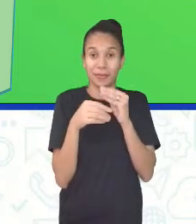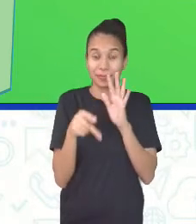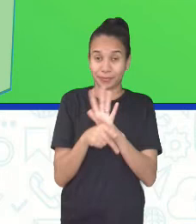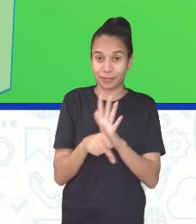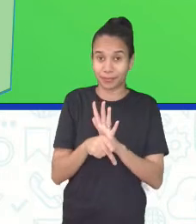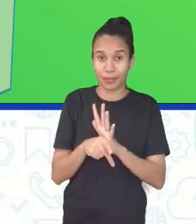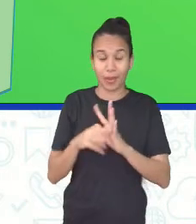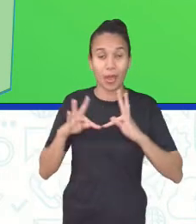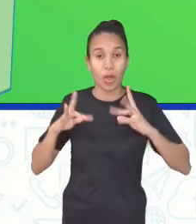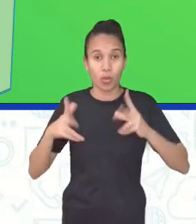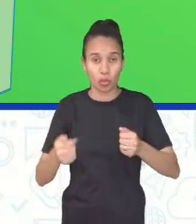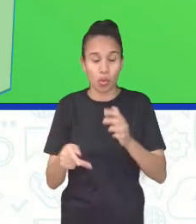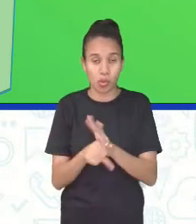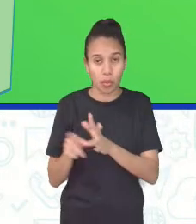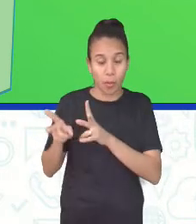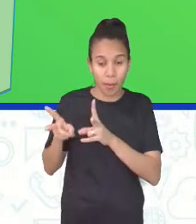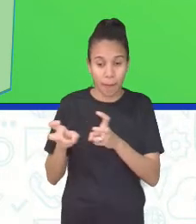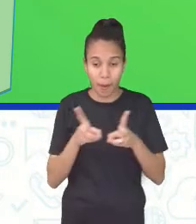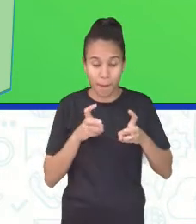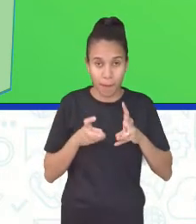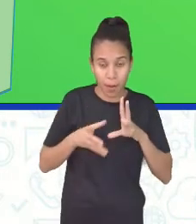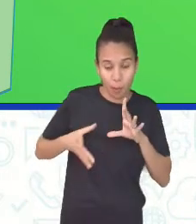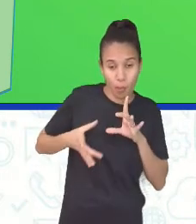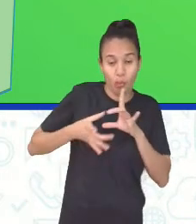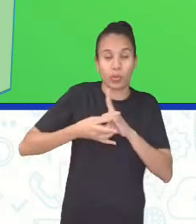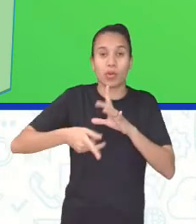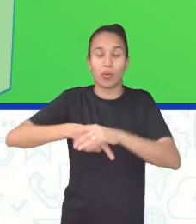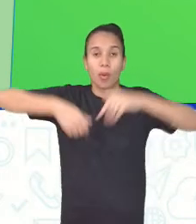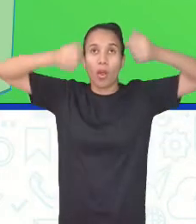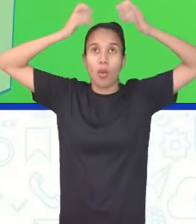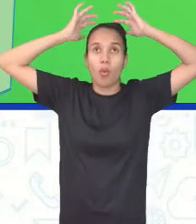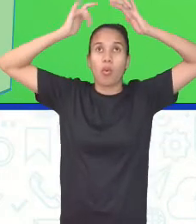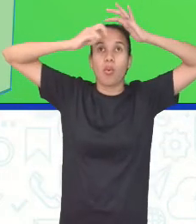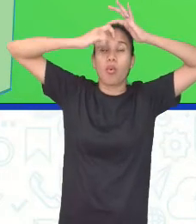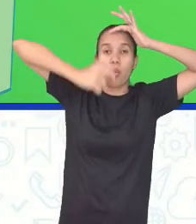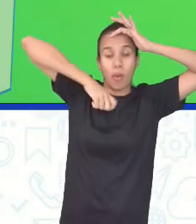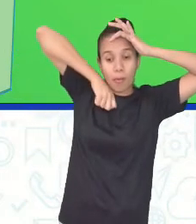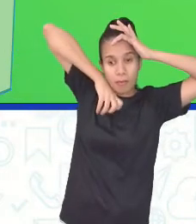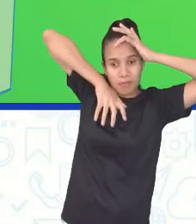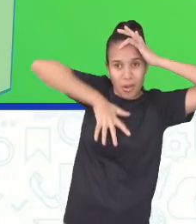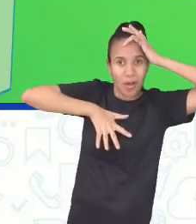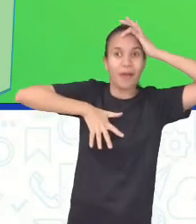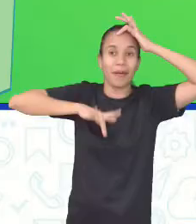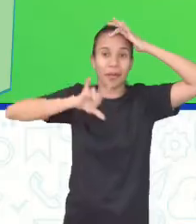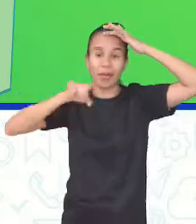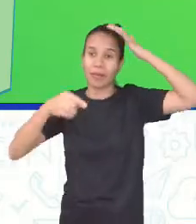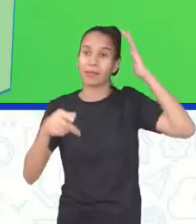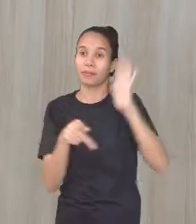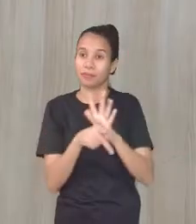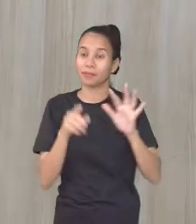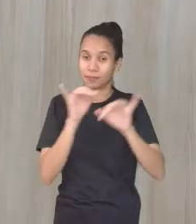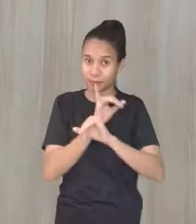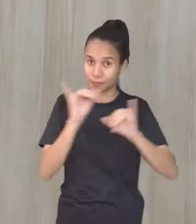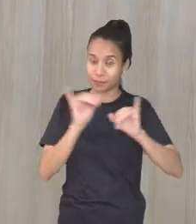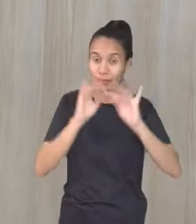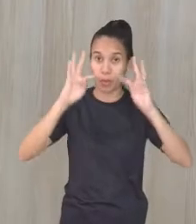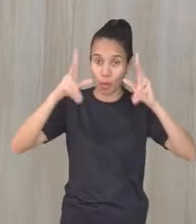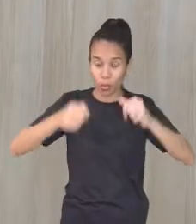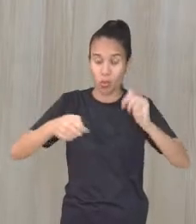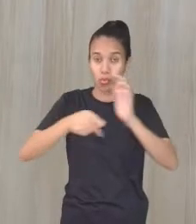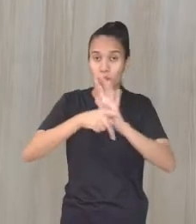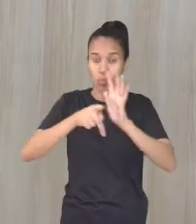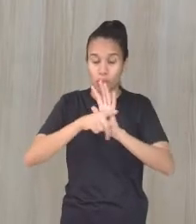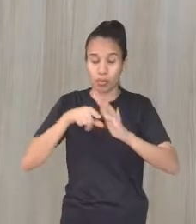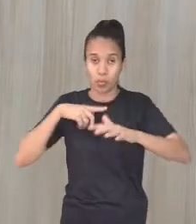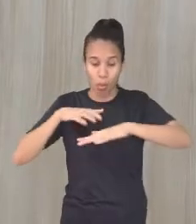Todos os sensores táticos estão presos a nervos. Veja que curiosidade. vou até dar mais essa informação. Todos os sensores